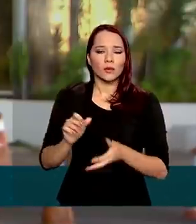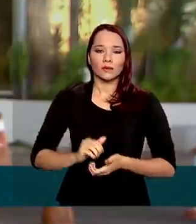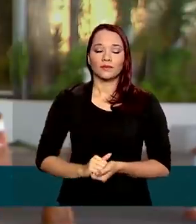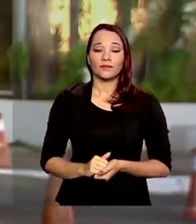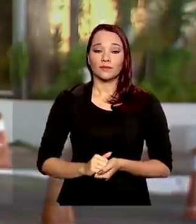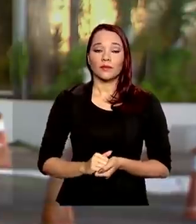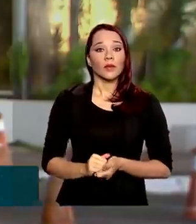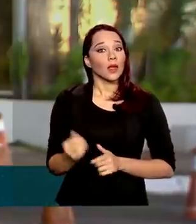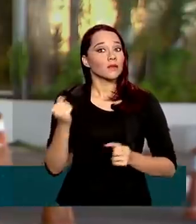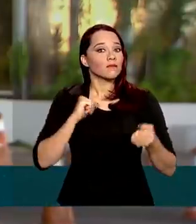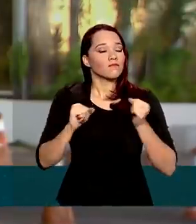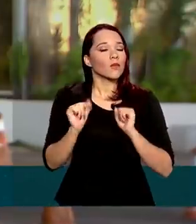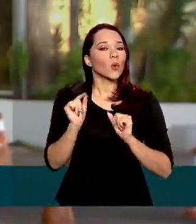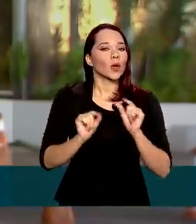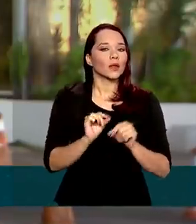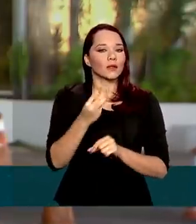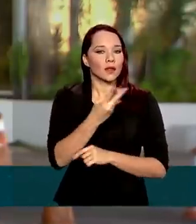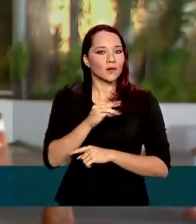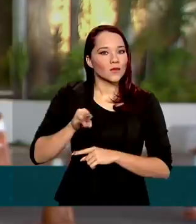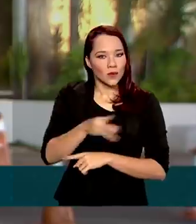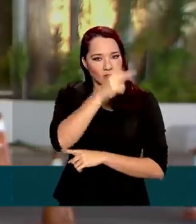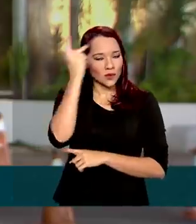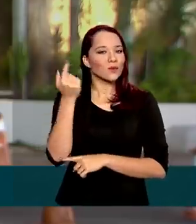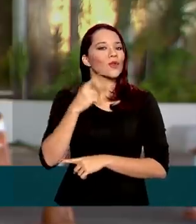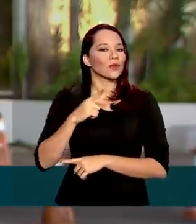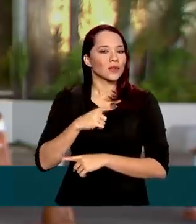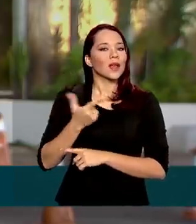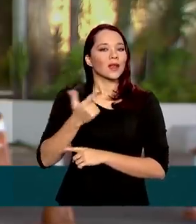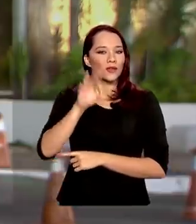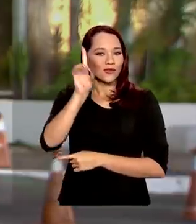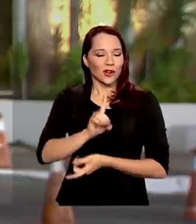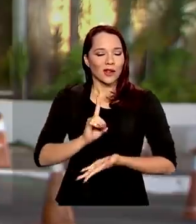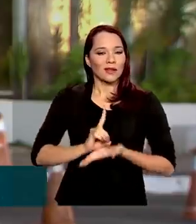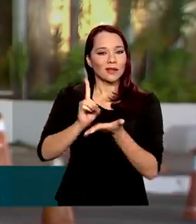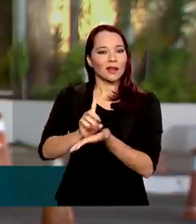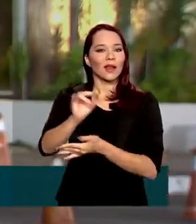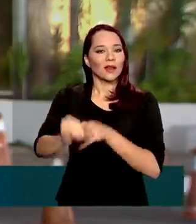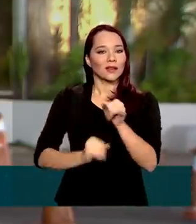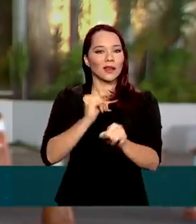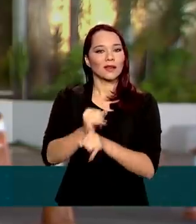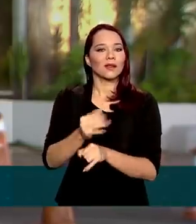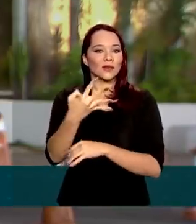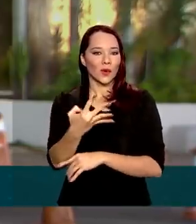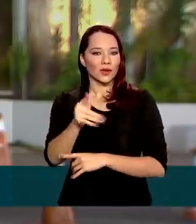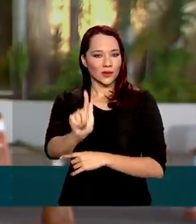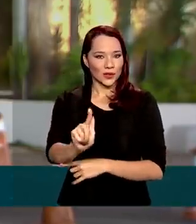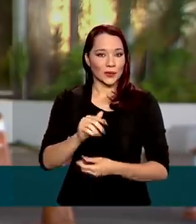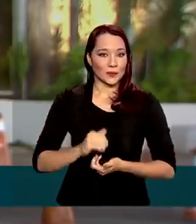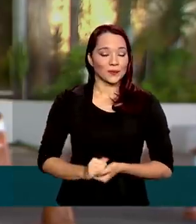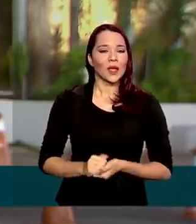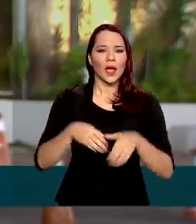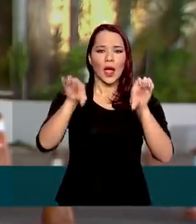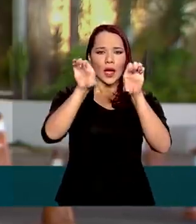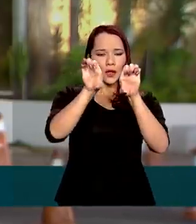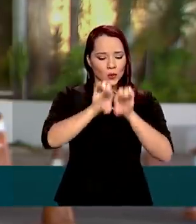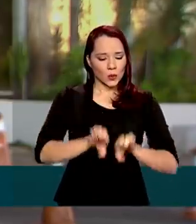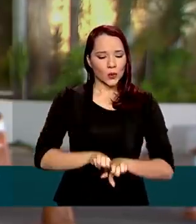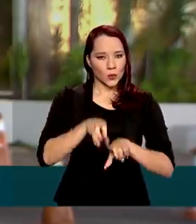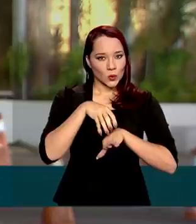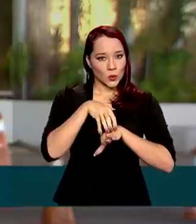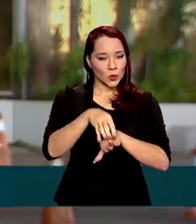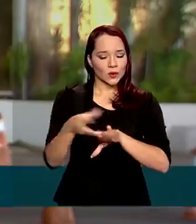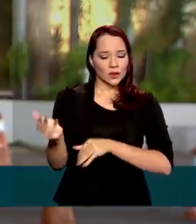expectativa é que 3 milhões de pessoas sejam beneficiadas com a chegada da internet 4G. A infraestrutura será